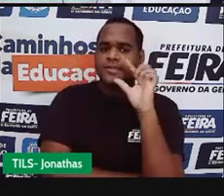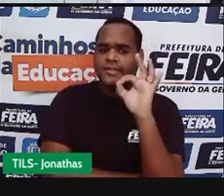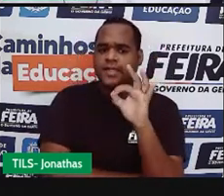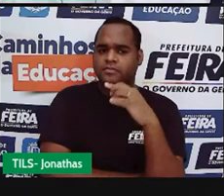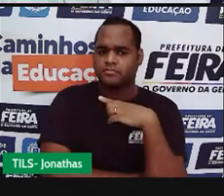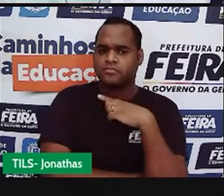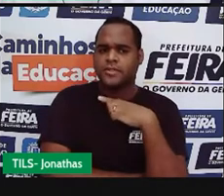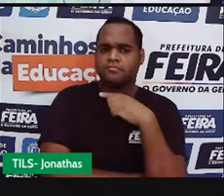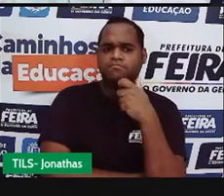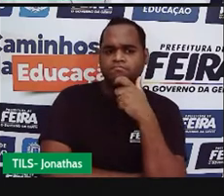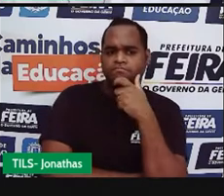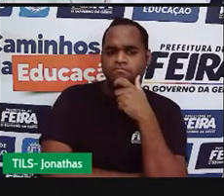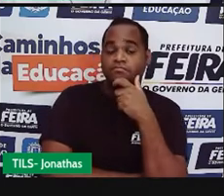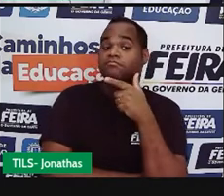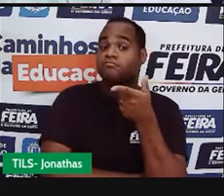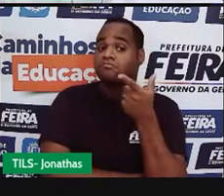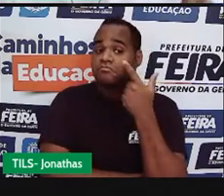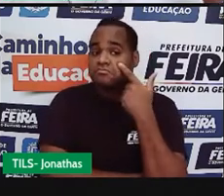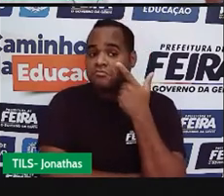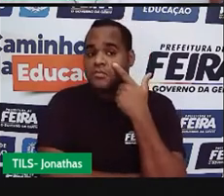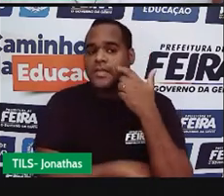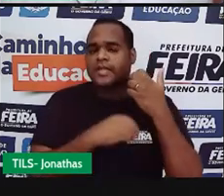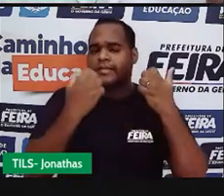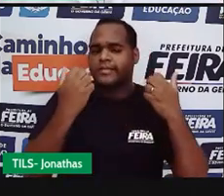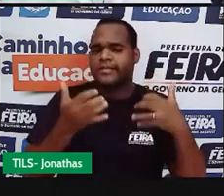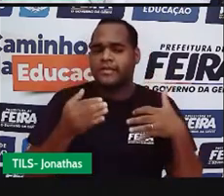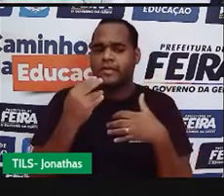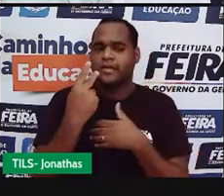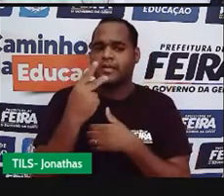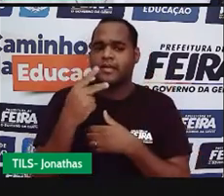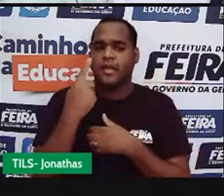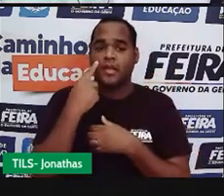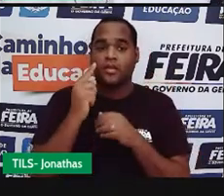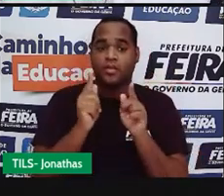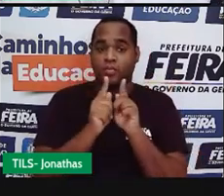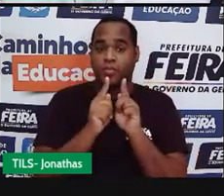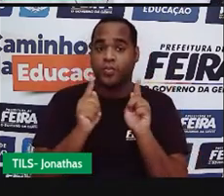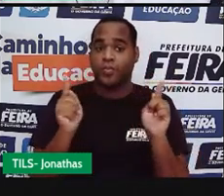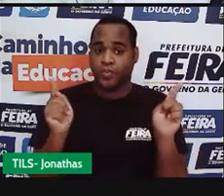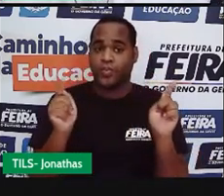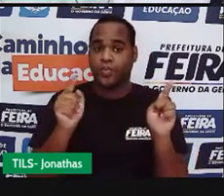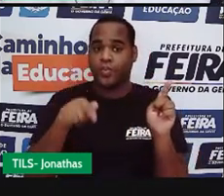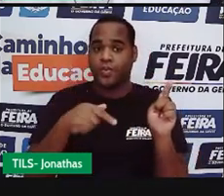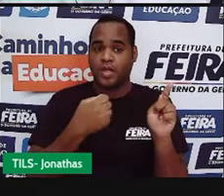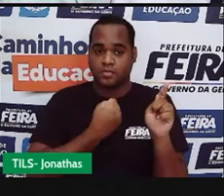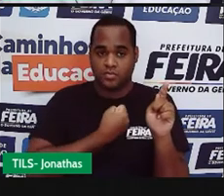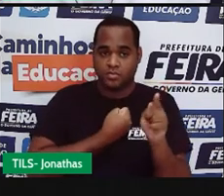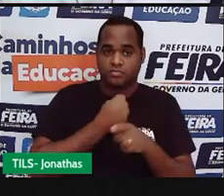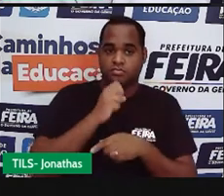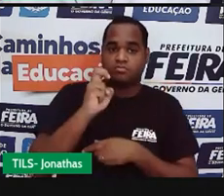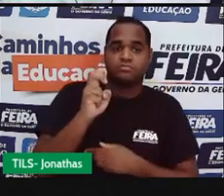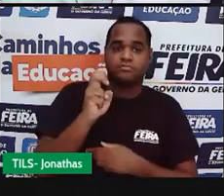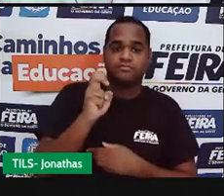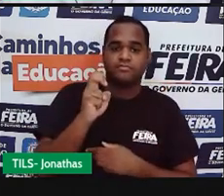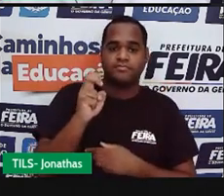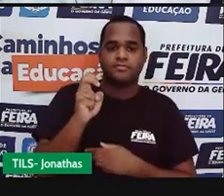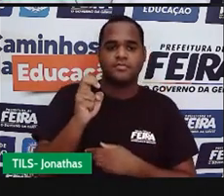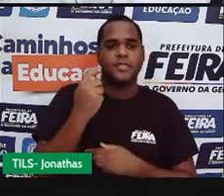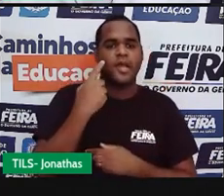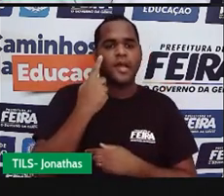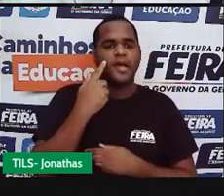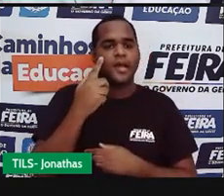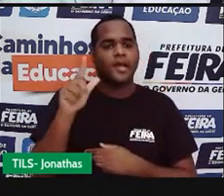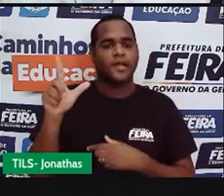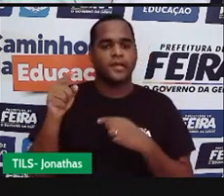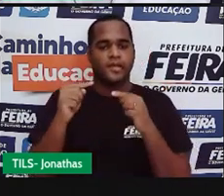Veja só o tamanho de uma medida cinco. Ó, esse lado aqui,